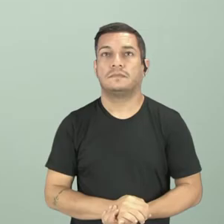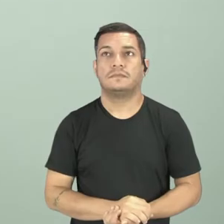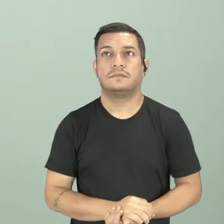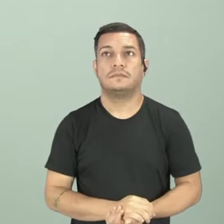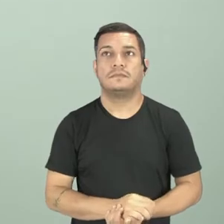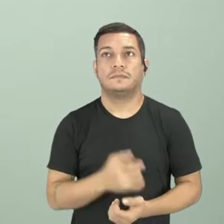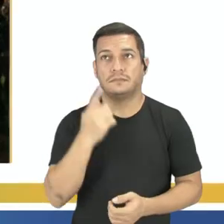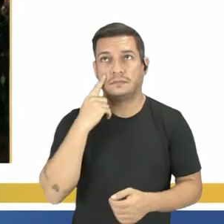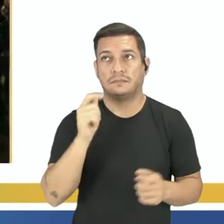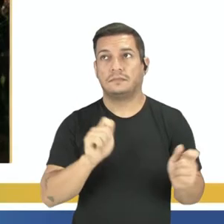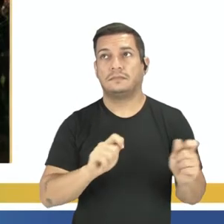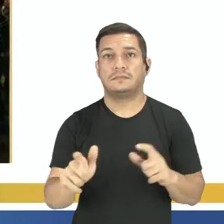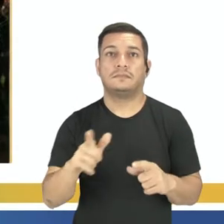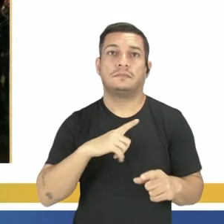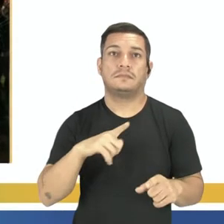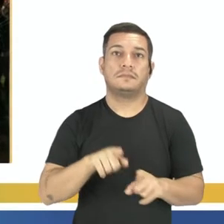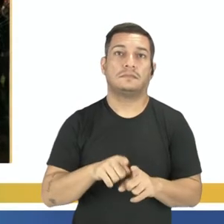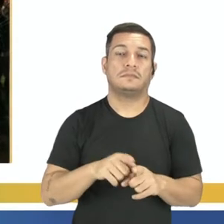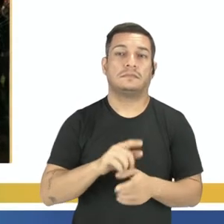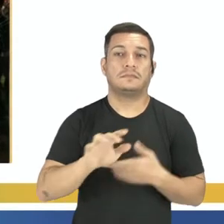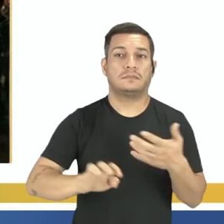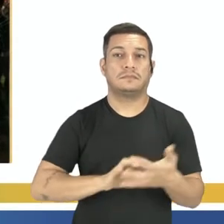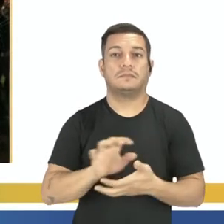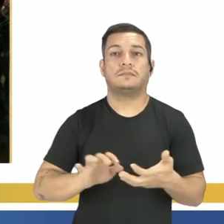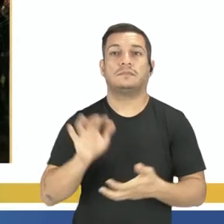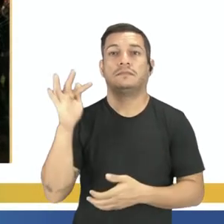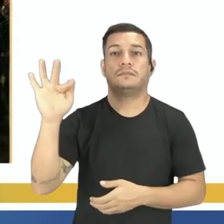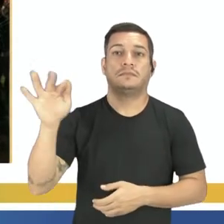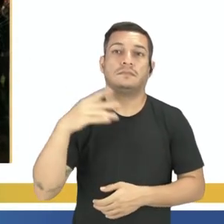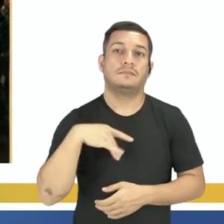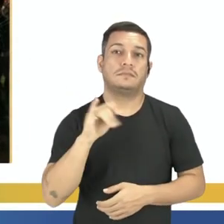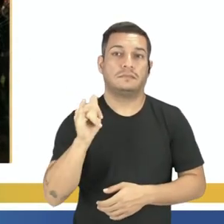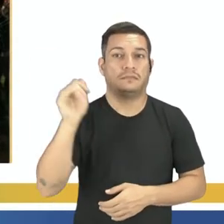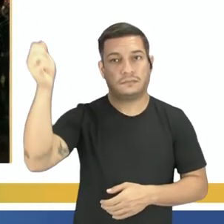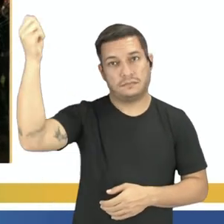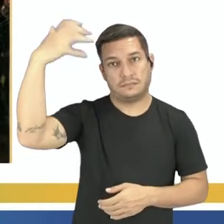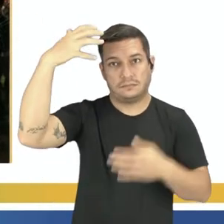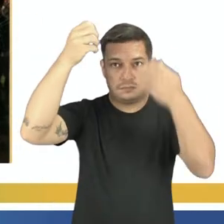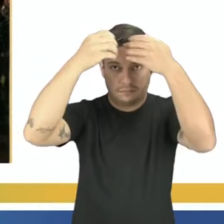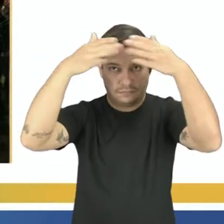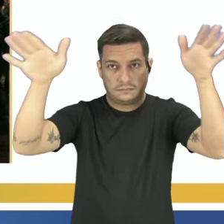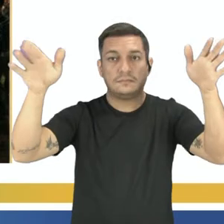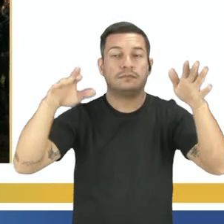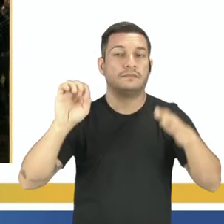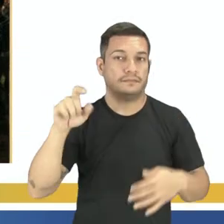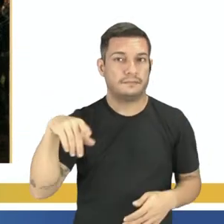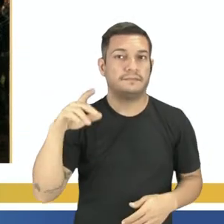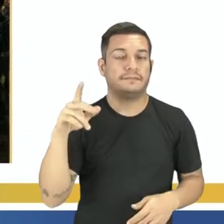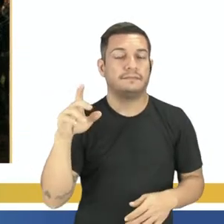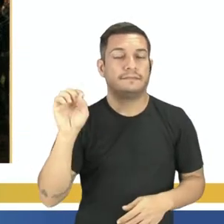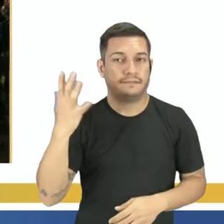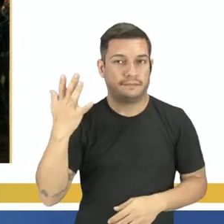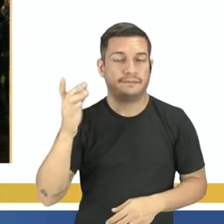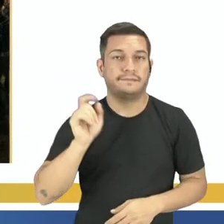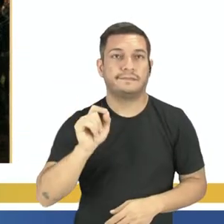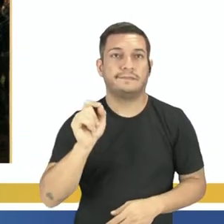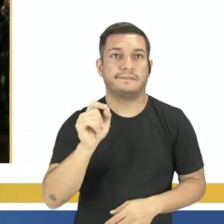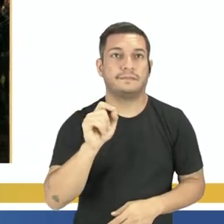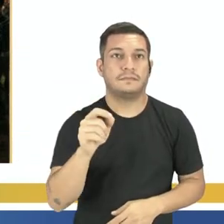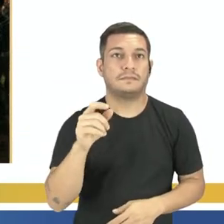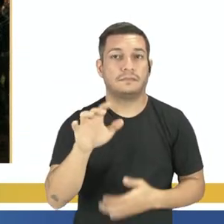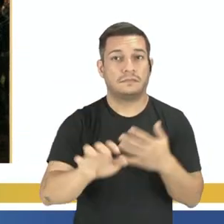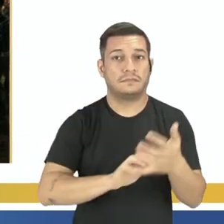Continuem nosso material, nós temos a Revolução Francesa. Eu falei que o impacto iluminista foi grandioso. Olha os resultados. A Revolução